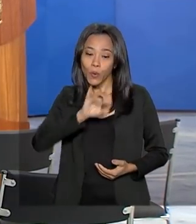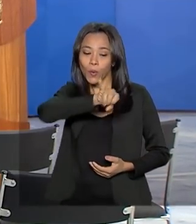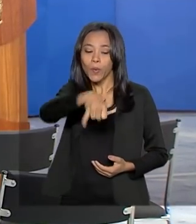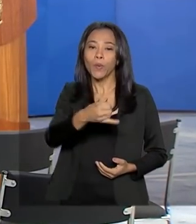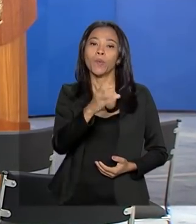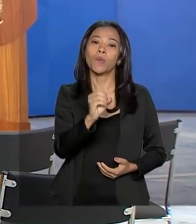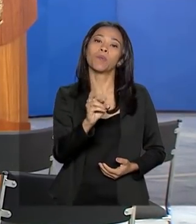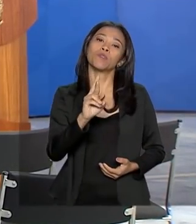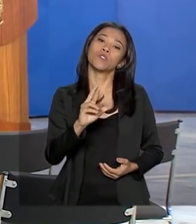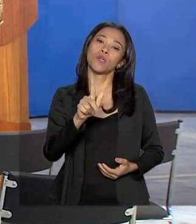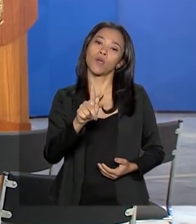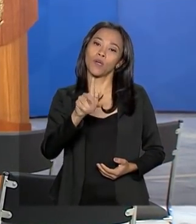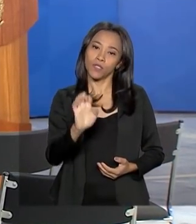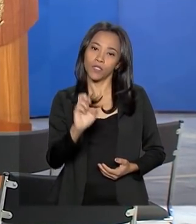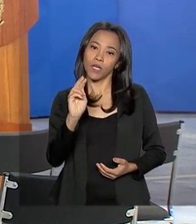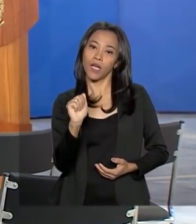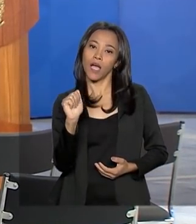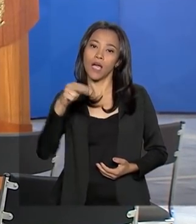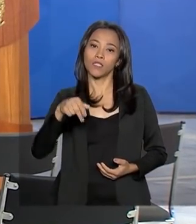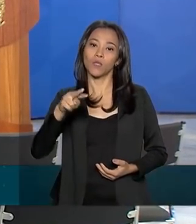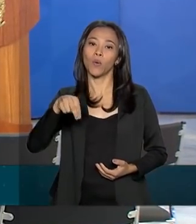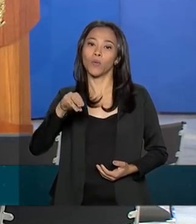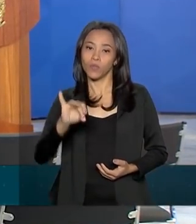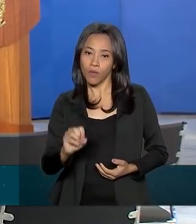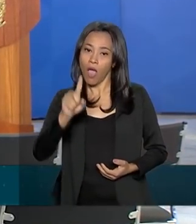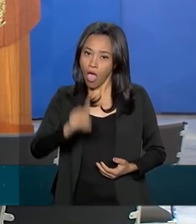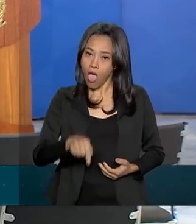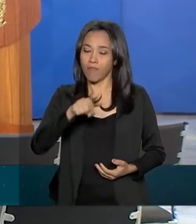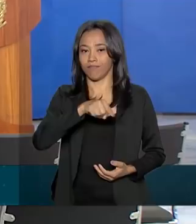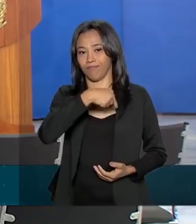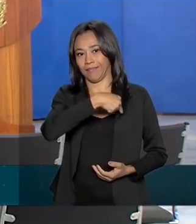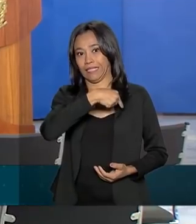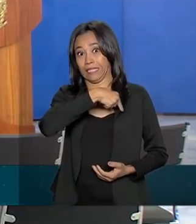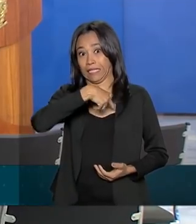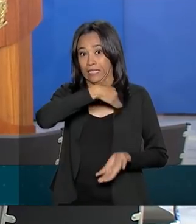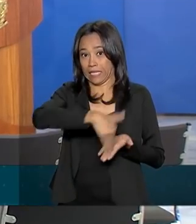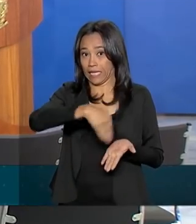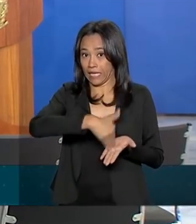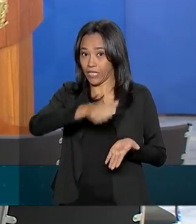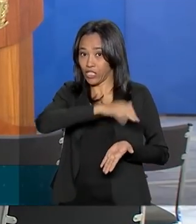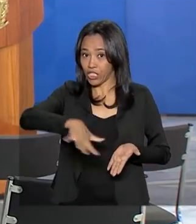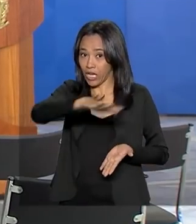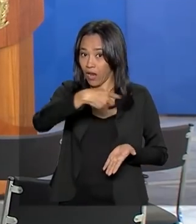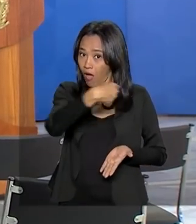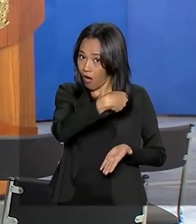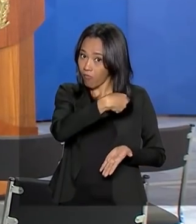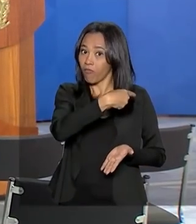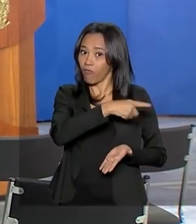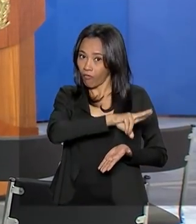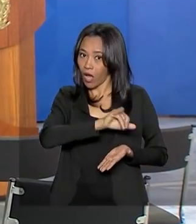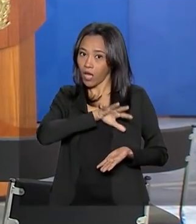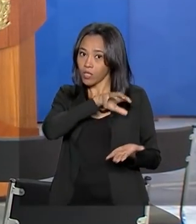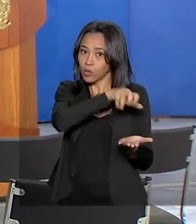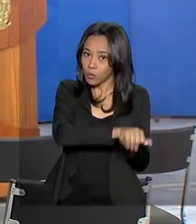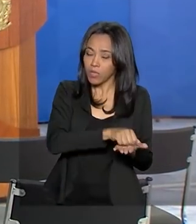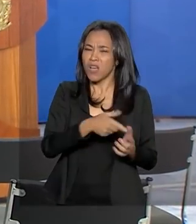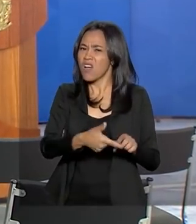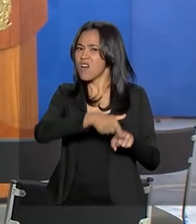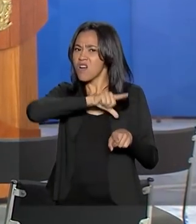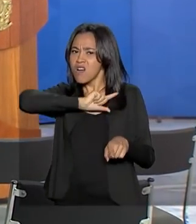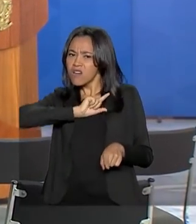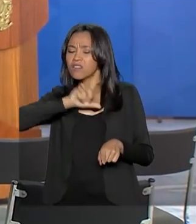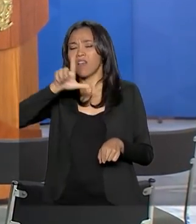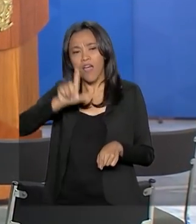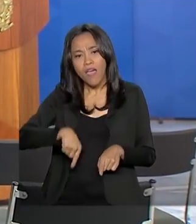de Oliveira vai chefiar a Secretaria-Geral da Presidência. Ele ocupava o cargo de subchefe de assuntos